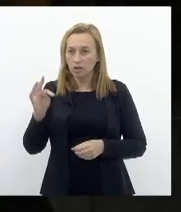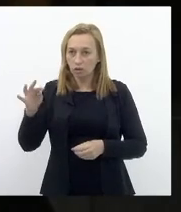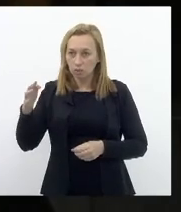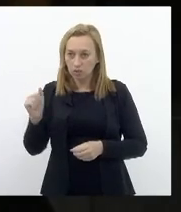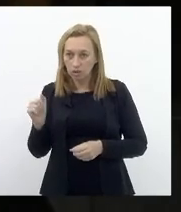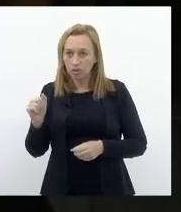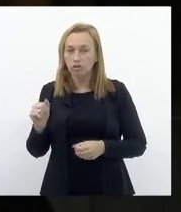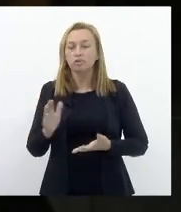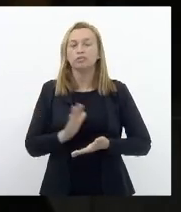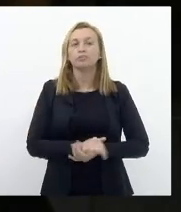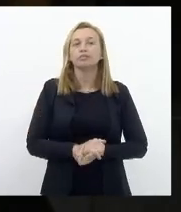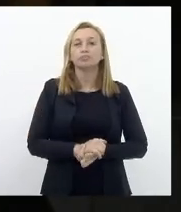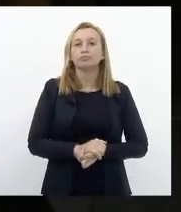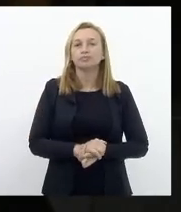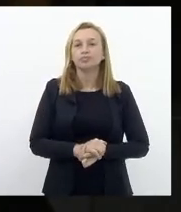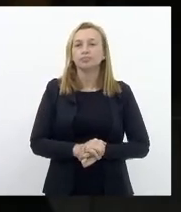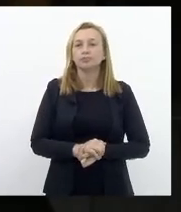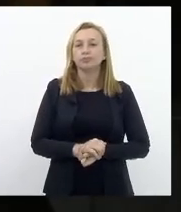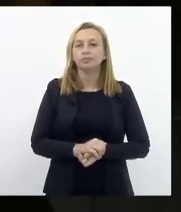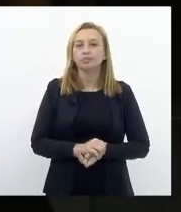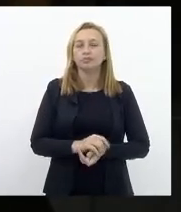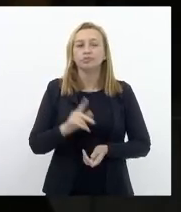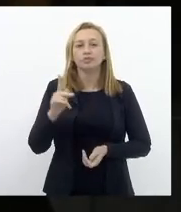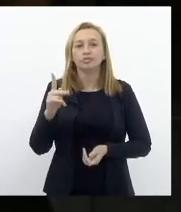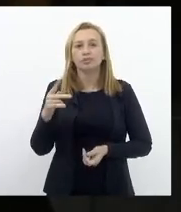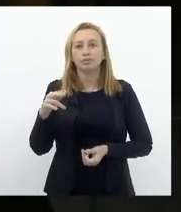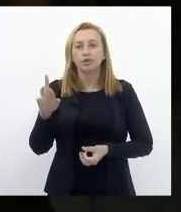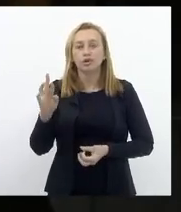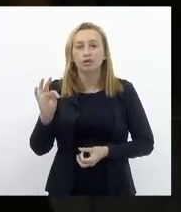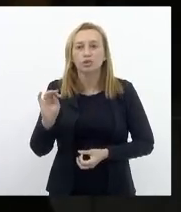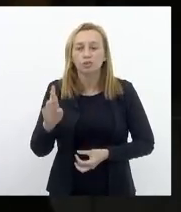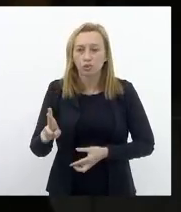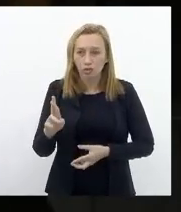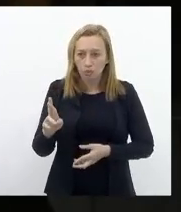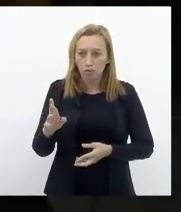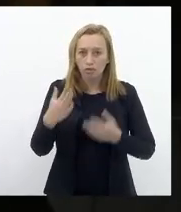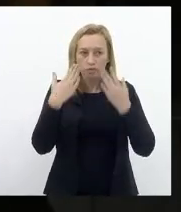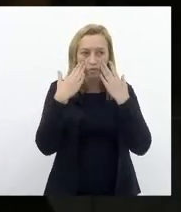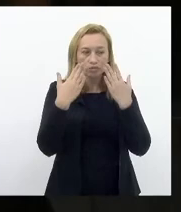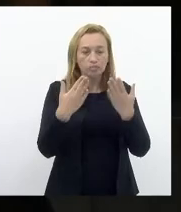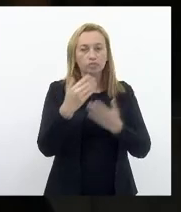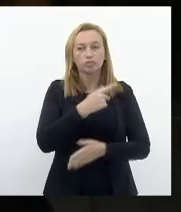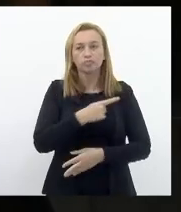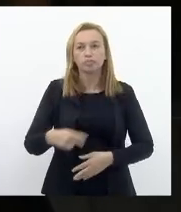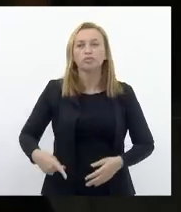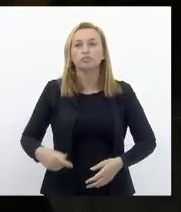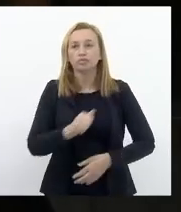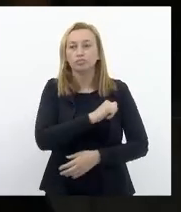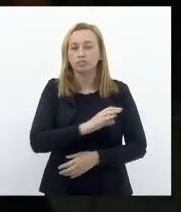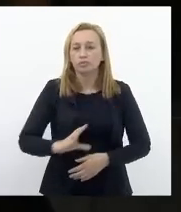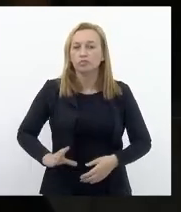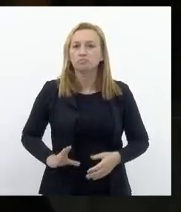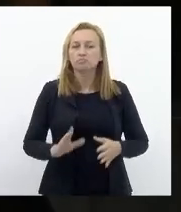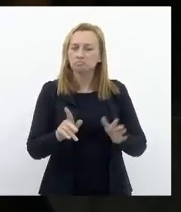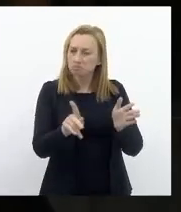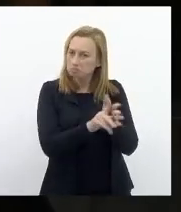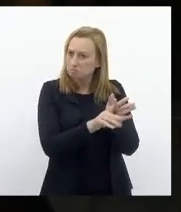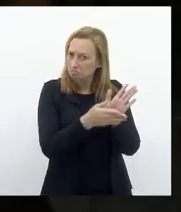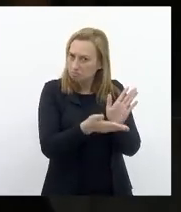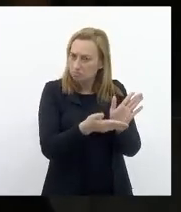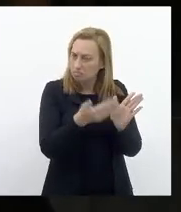Especificamente O reitor Vem apresentar Ao presidente André Siliano Um projeto Absolutamente